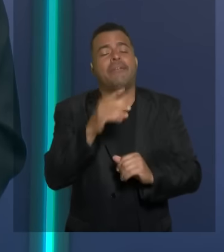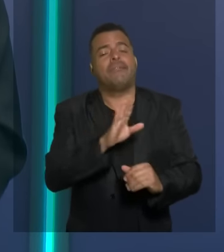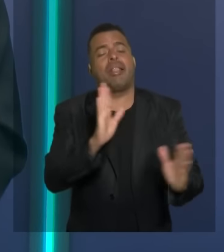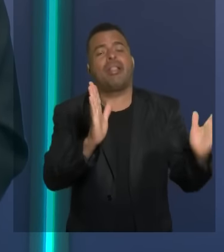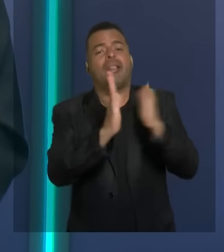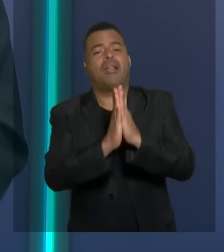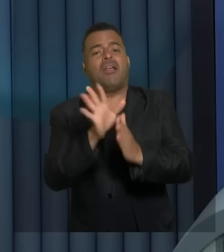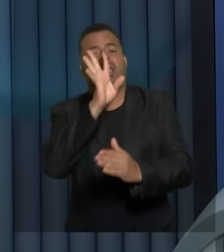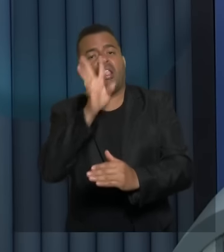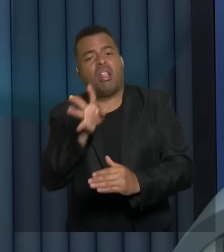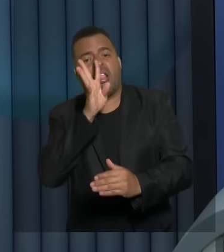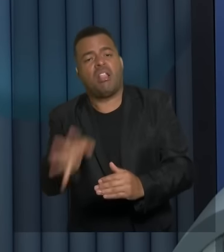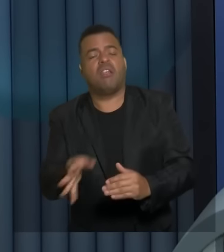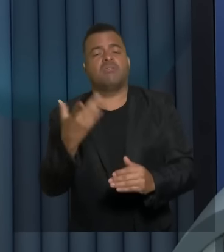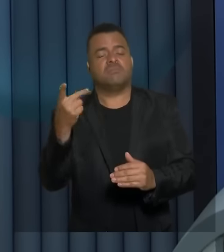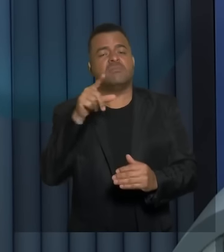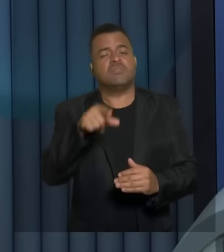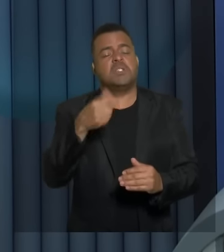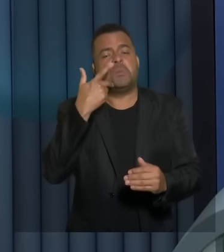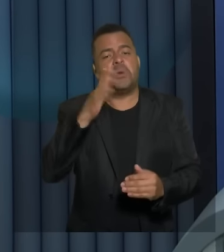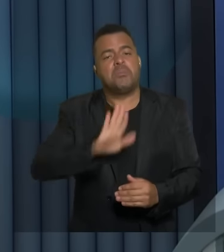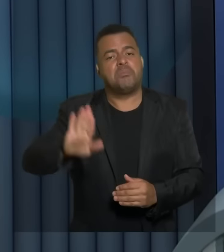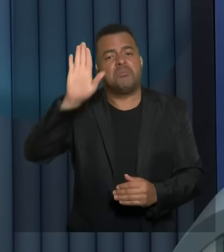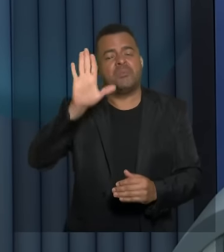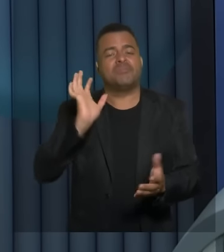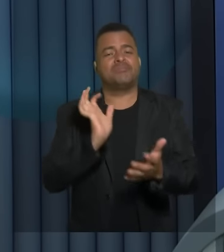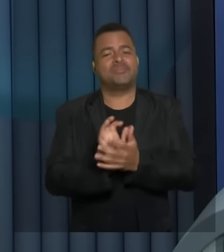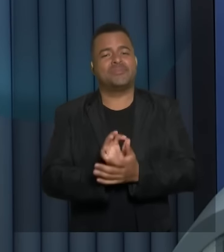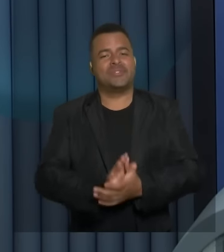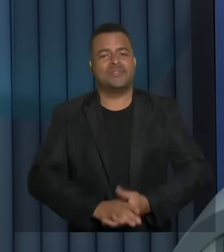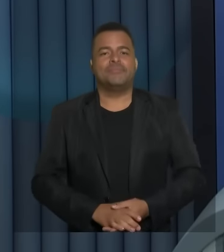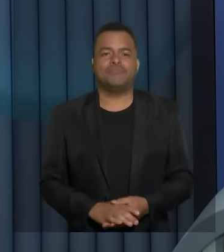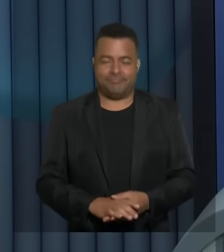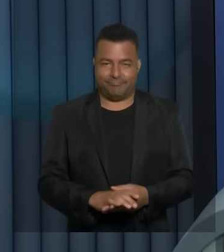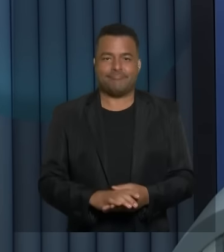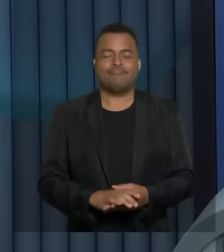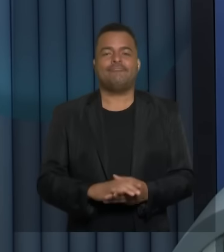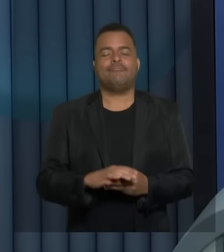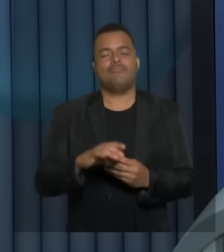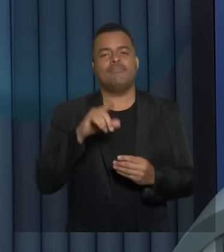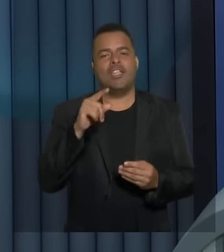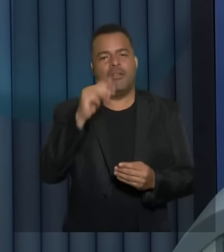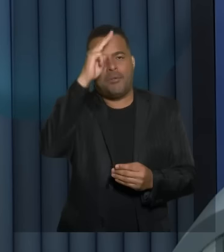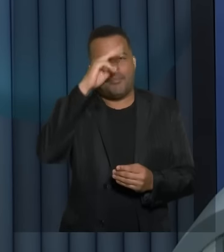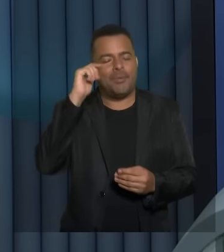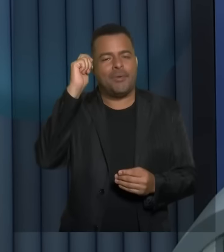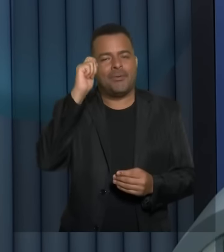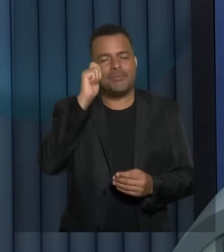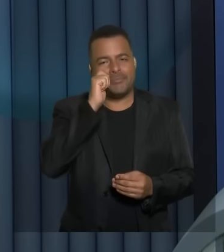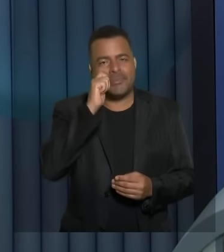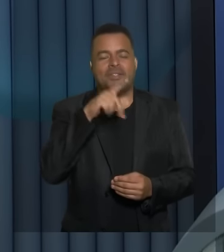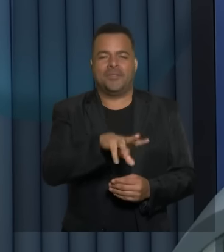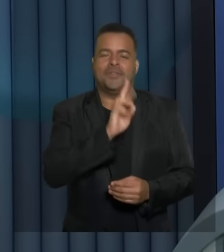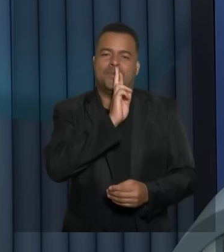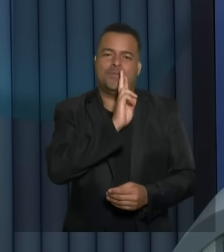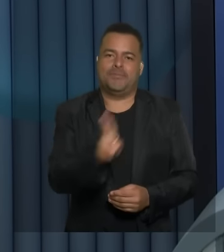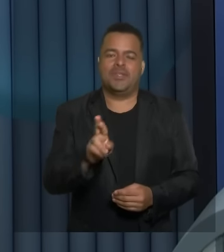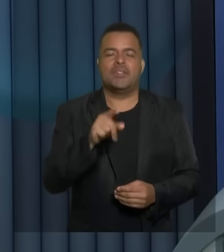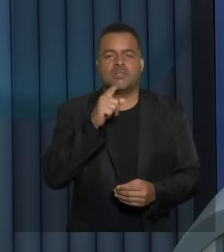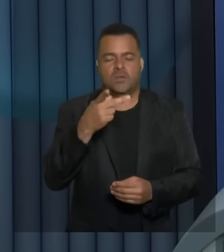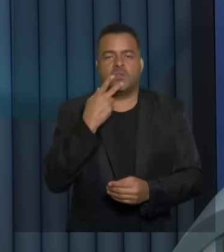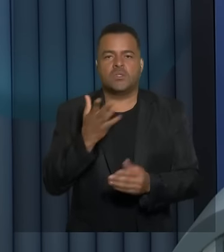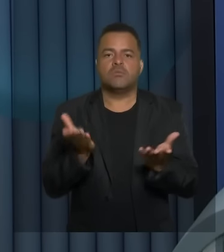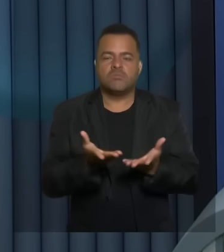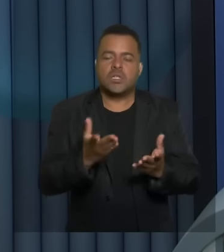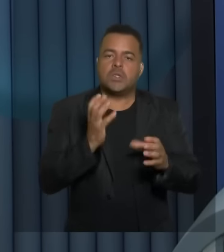eleitoral o candidato Marcos Adriano pediu direito de resposta o seu pedido está sendo analisado pela nossa equipe jurídica e